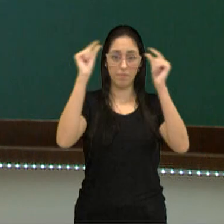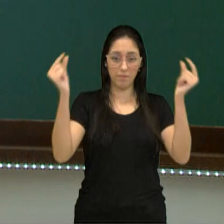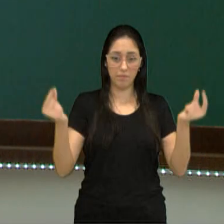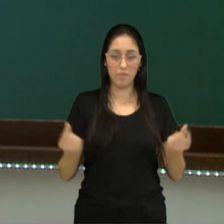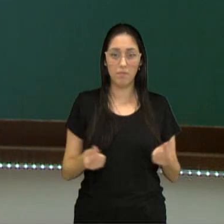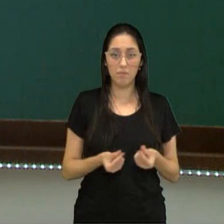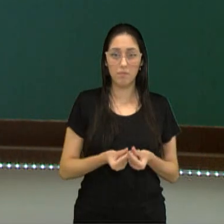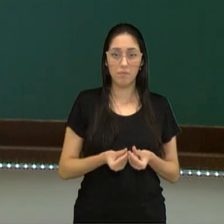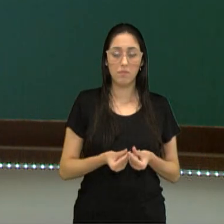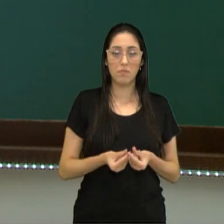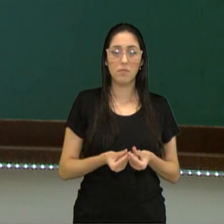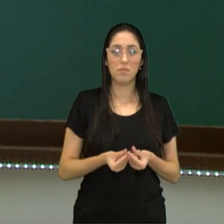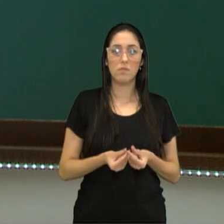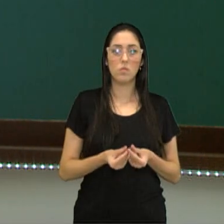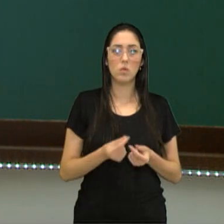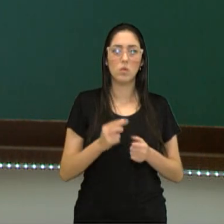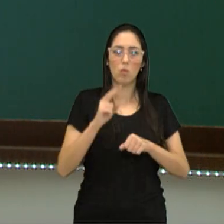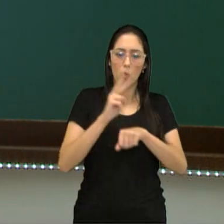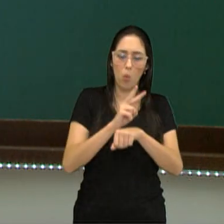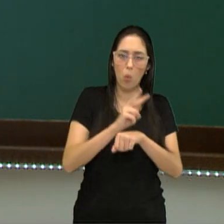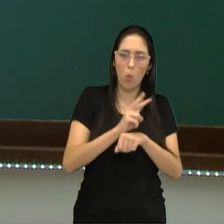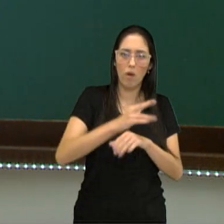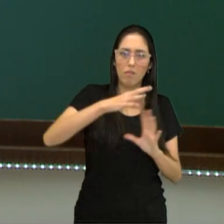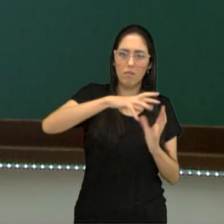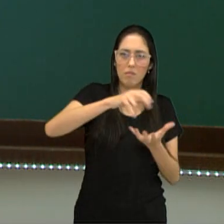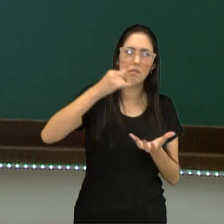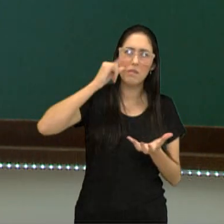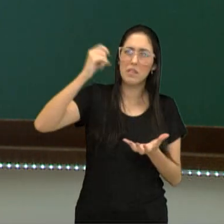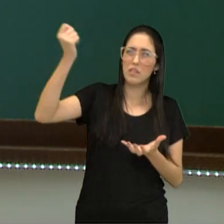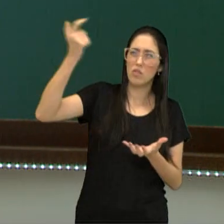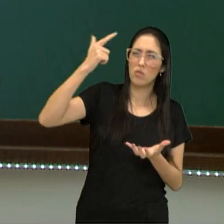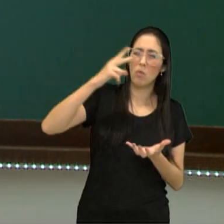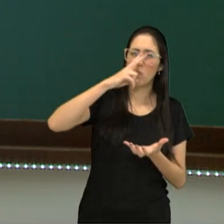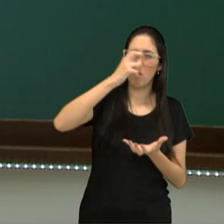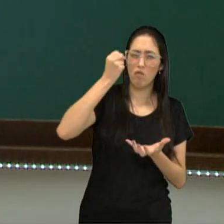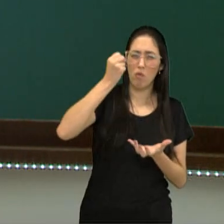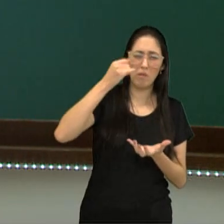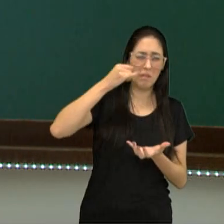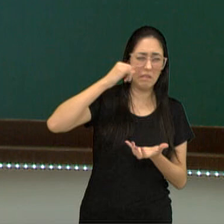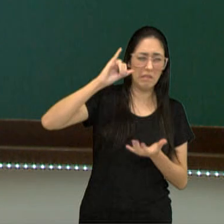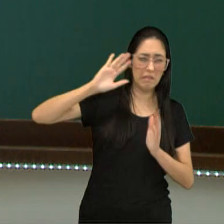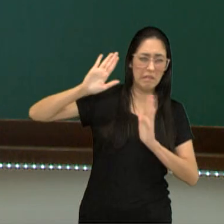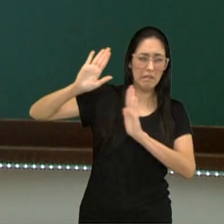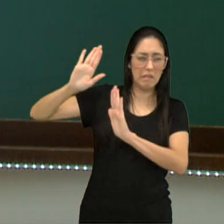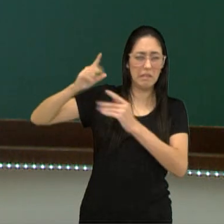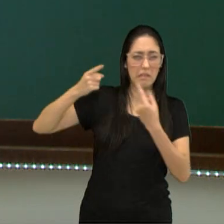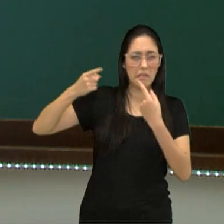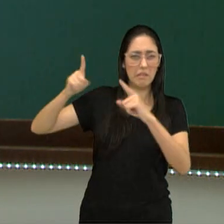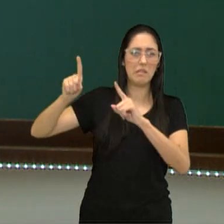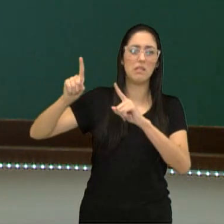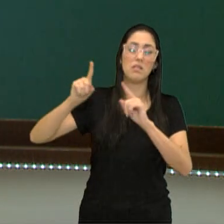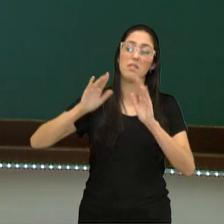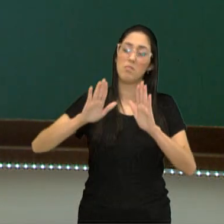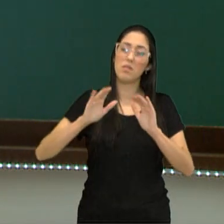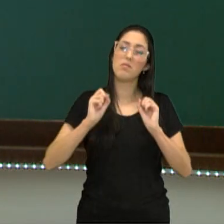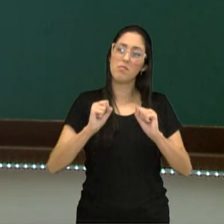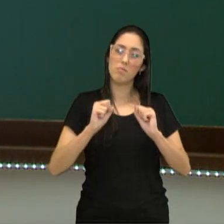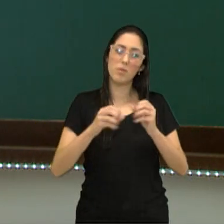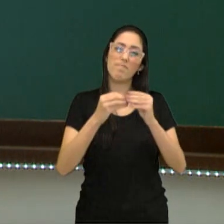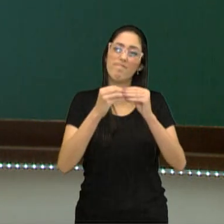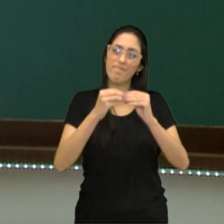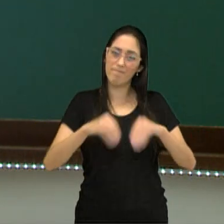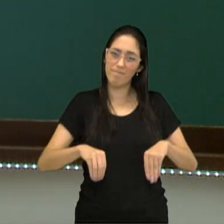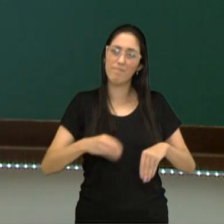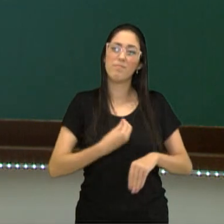filtrar determinados raios ultravioleta passe a não exercer mais essa característica, comprometendo